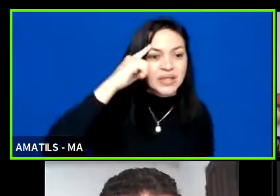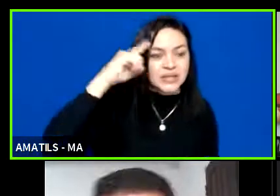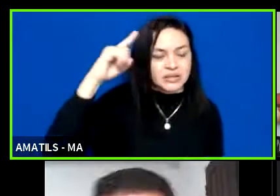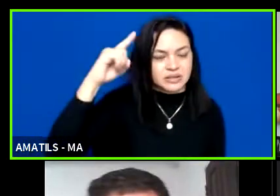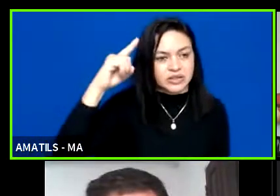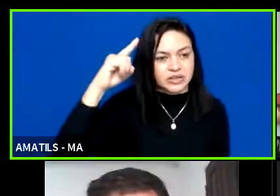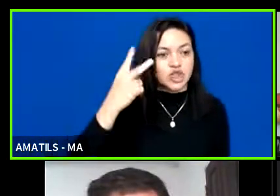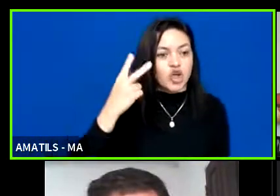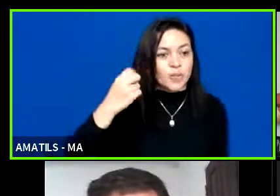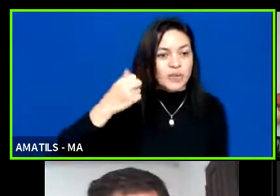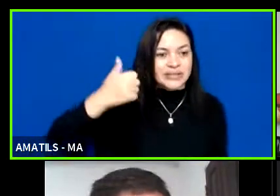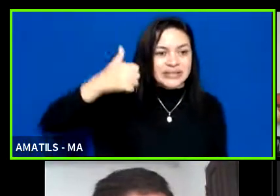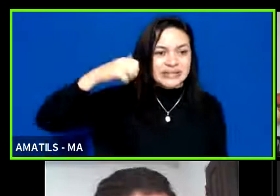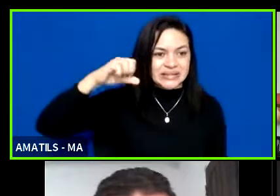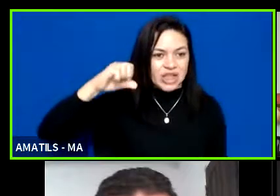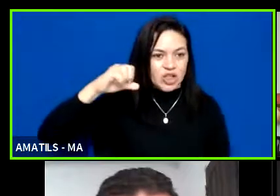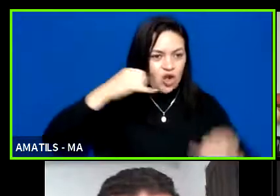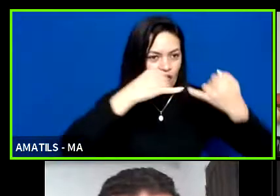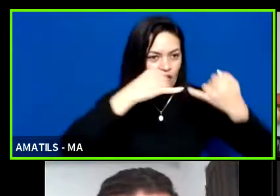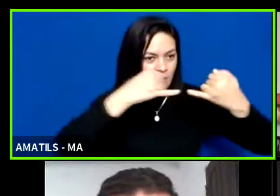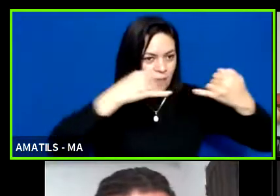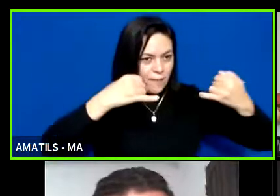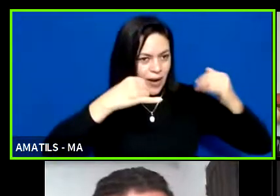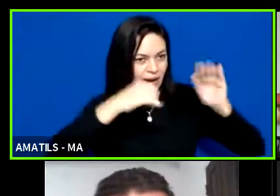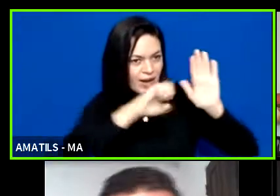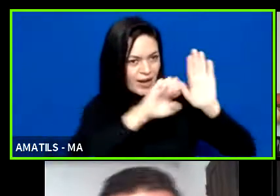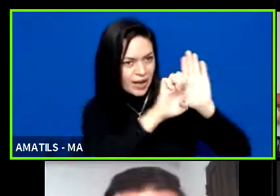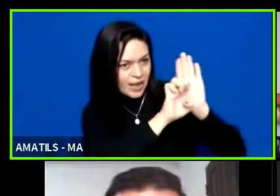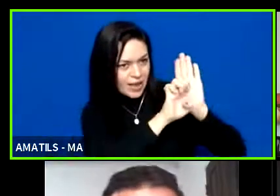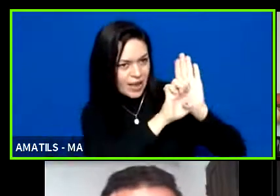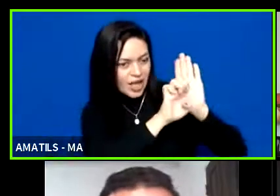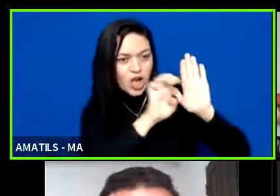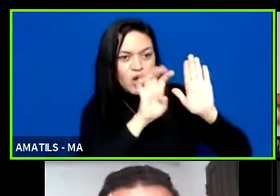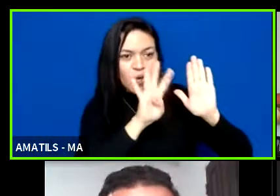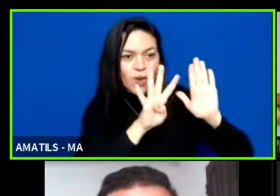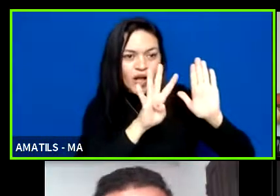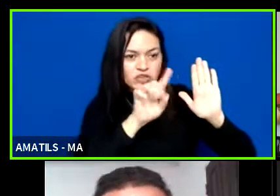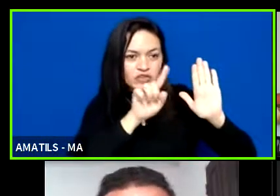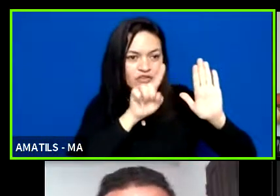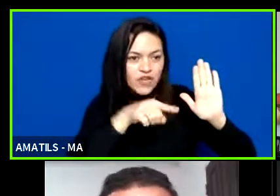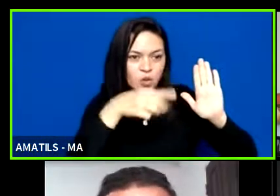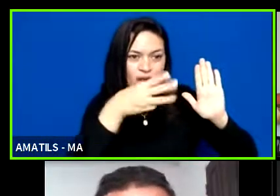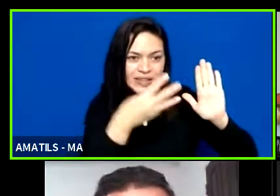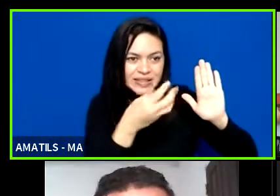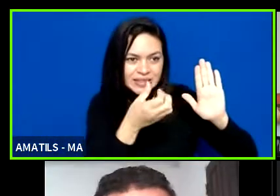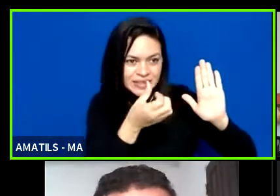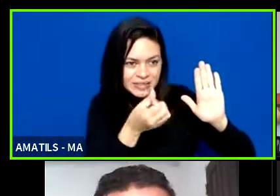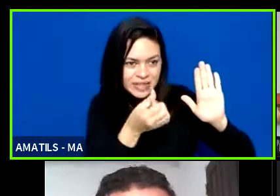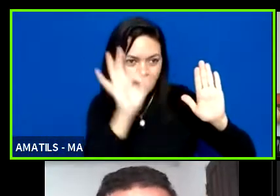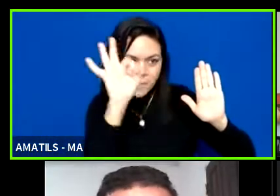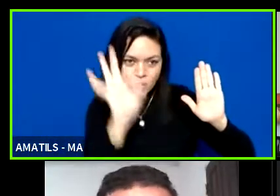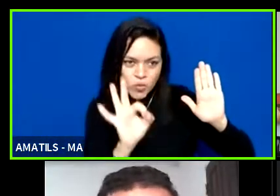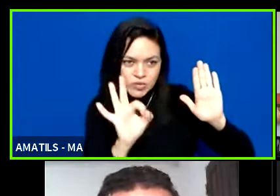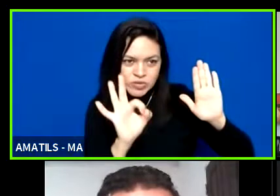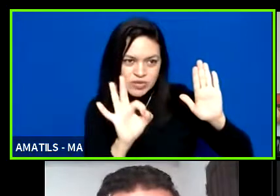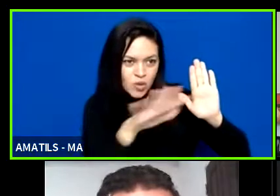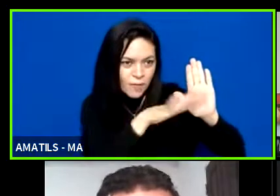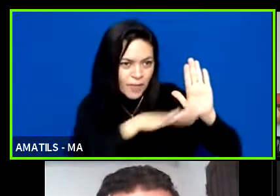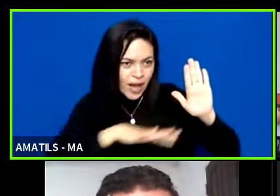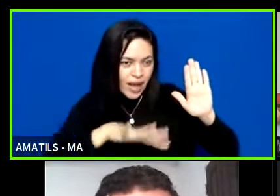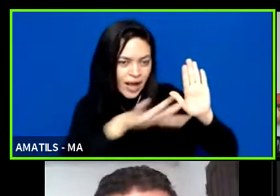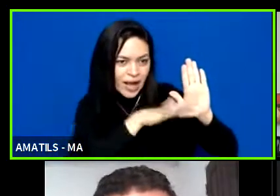para a linha é 4,36% para a área do desporto por meio da seguinte